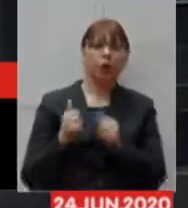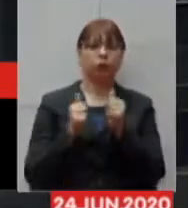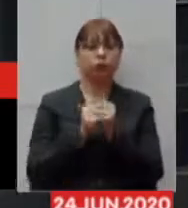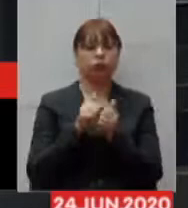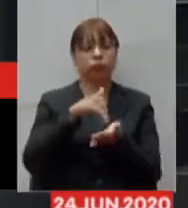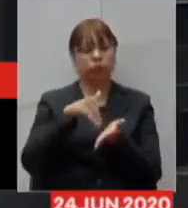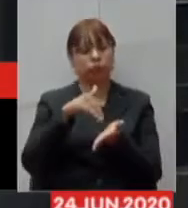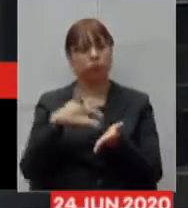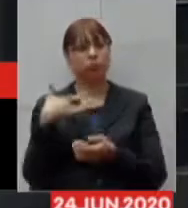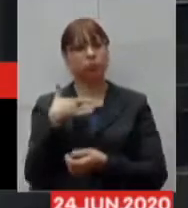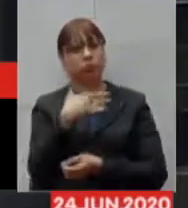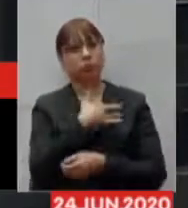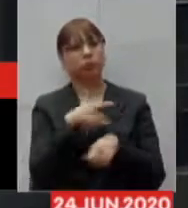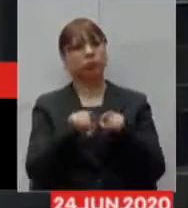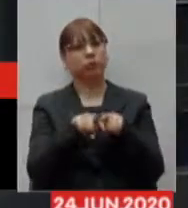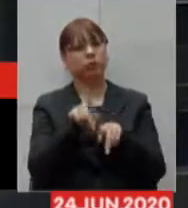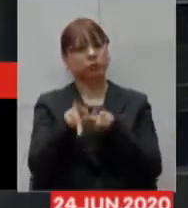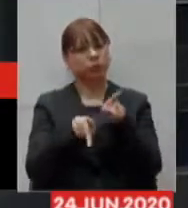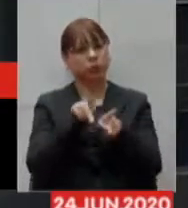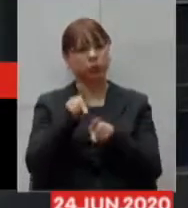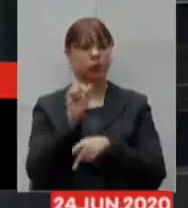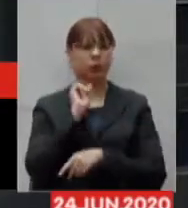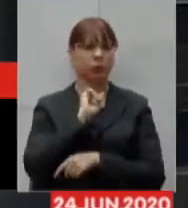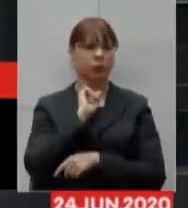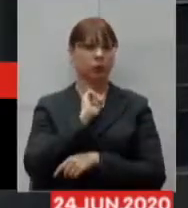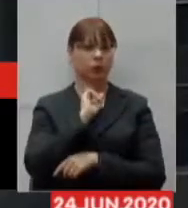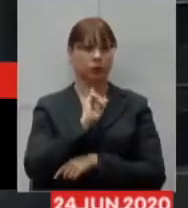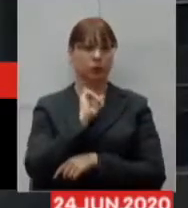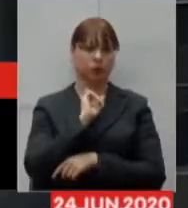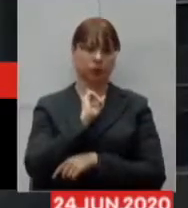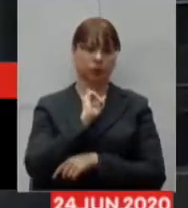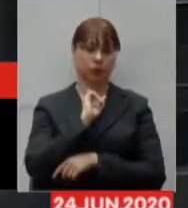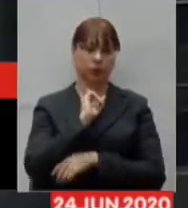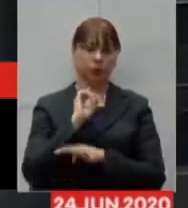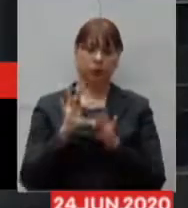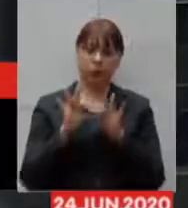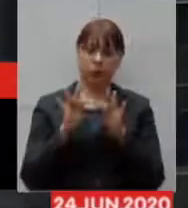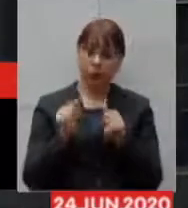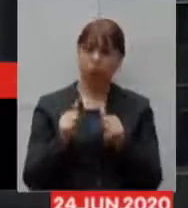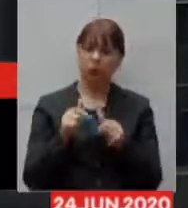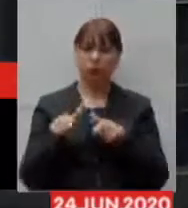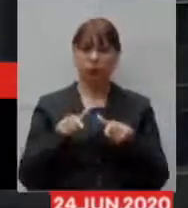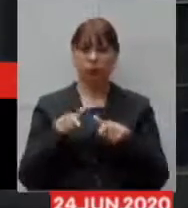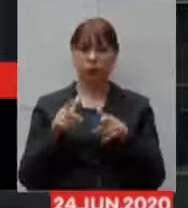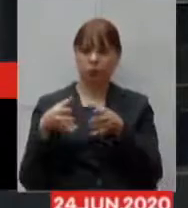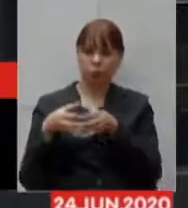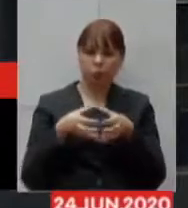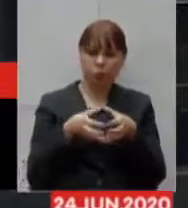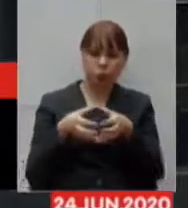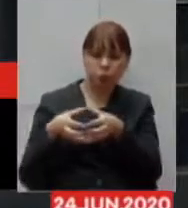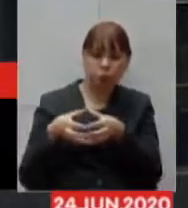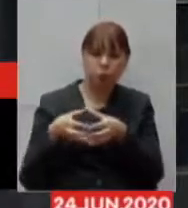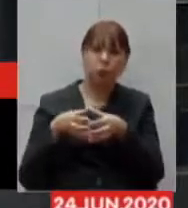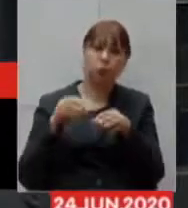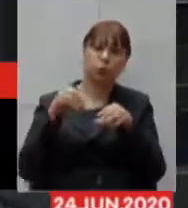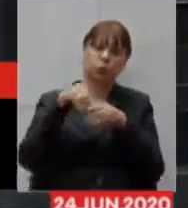população de Minas Gerais, de todos os órgãos dessa Assembleia, que mostrou